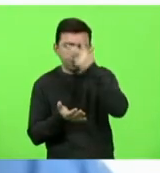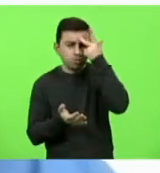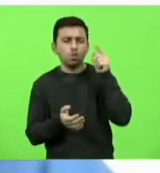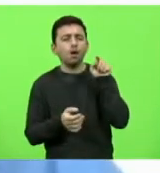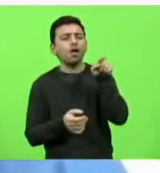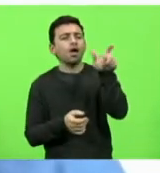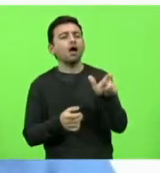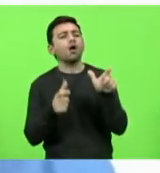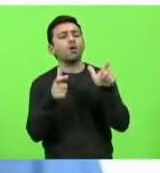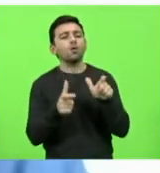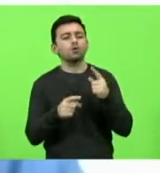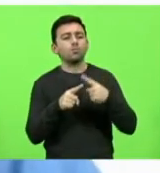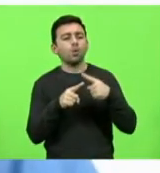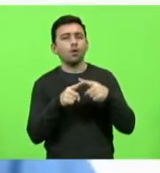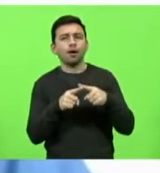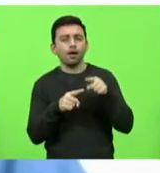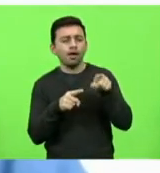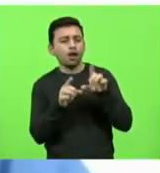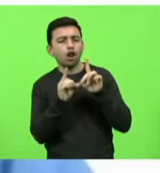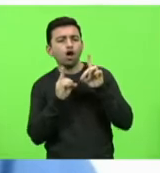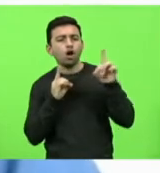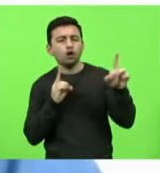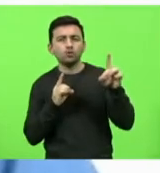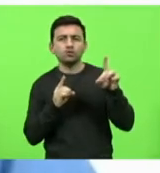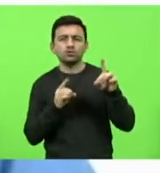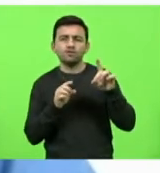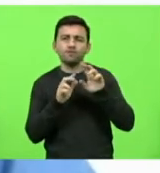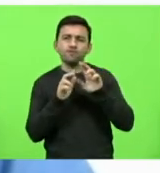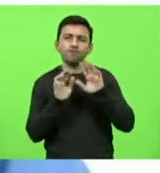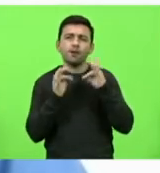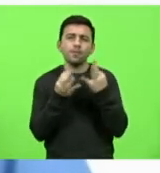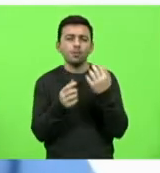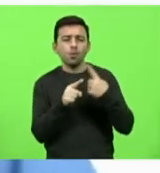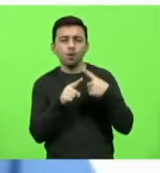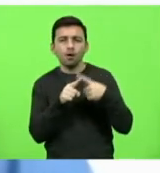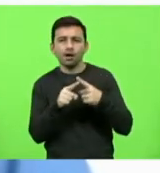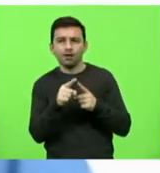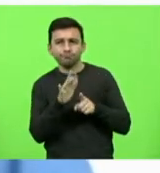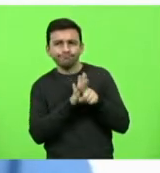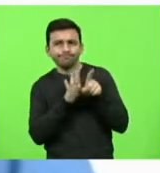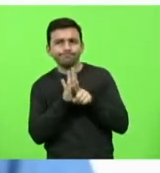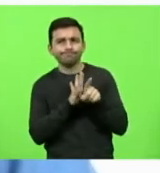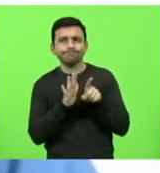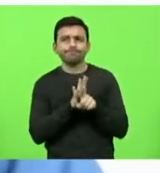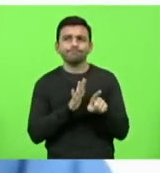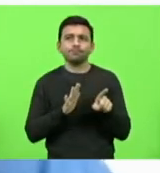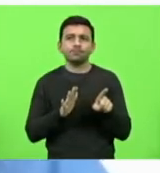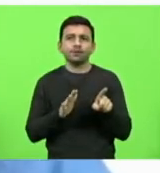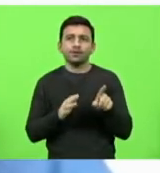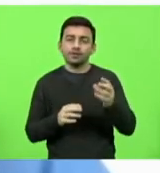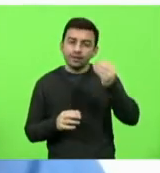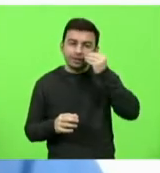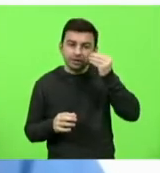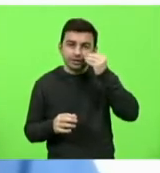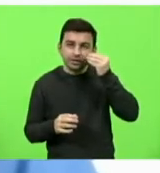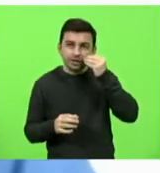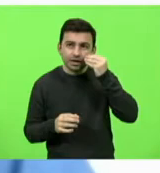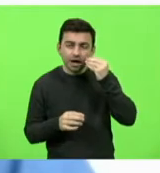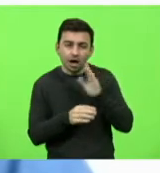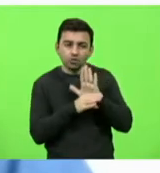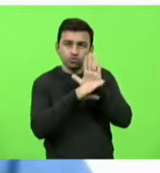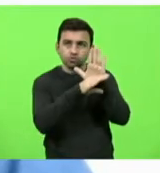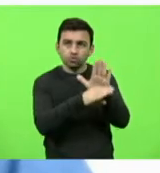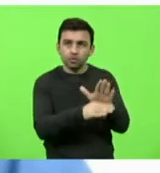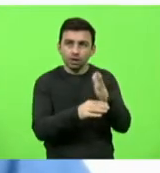é, por que ela está longe da família. Tentar fazer convencimento para que